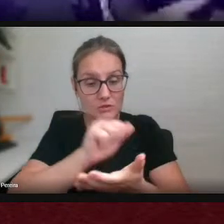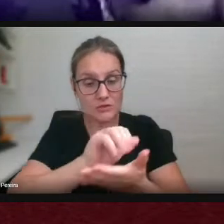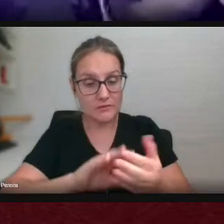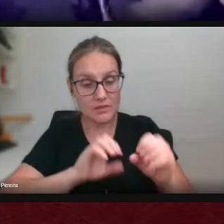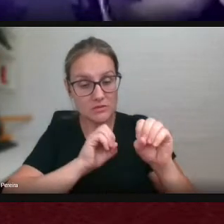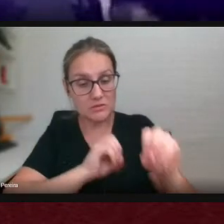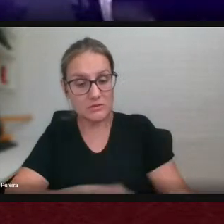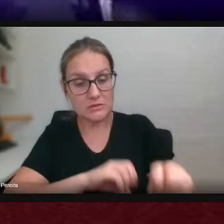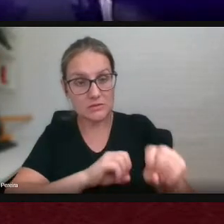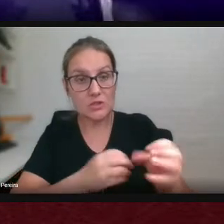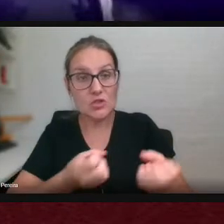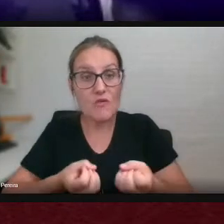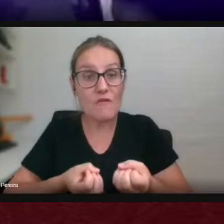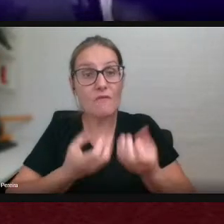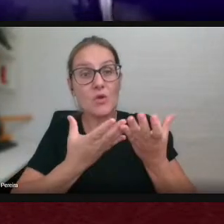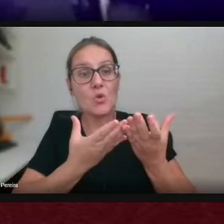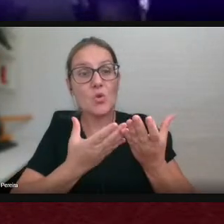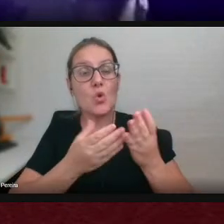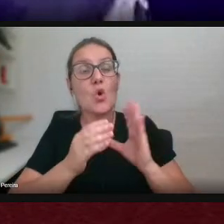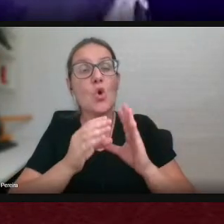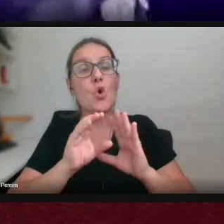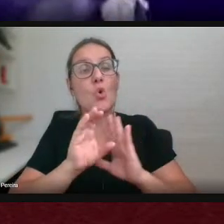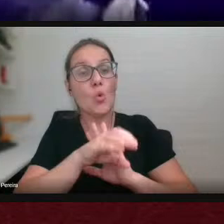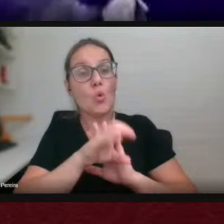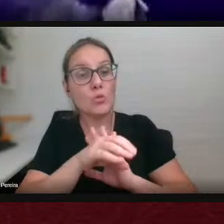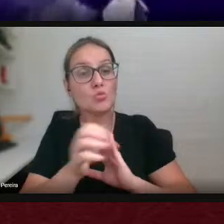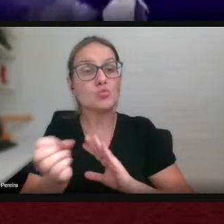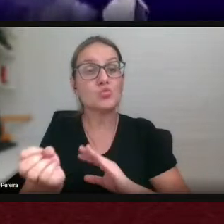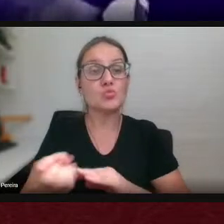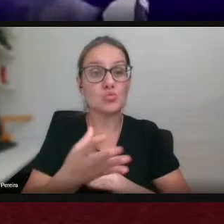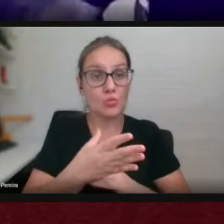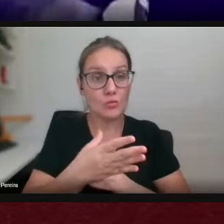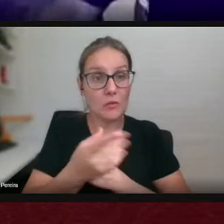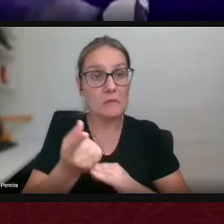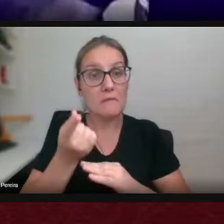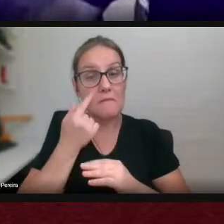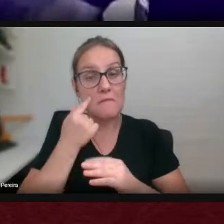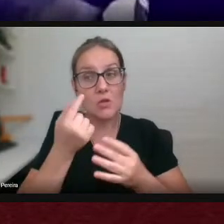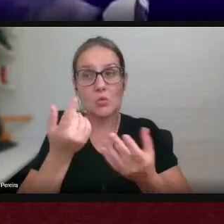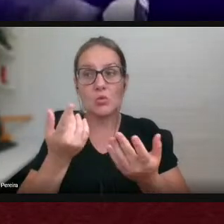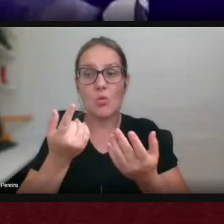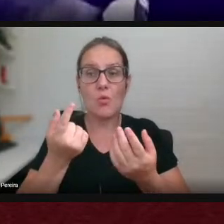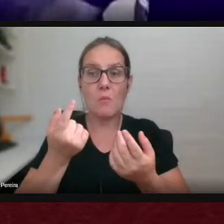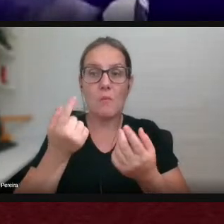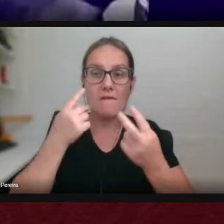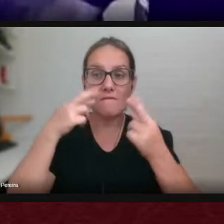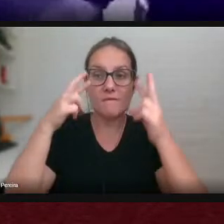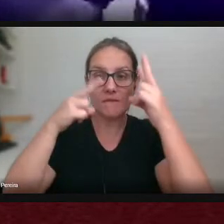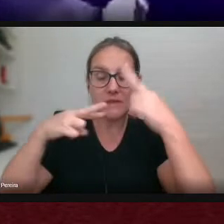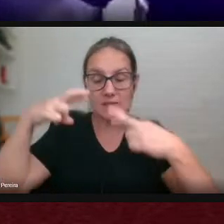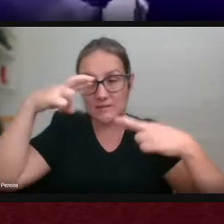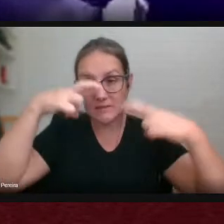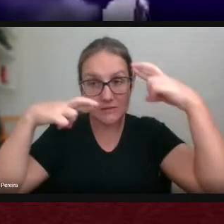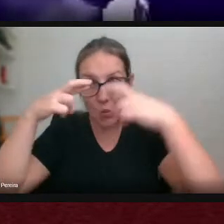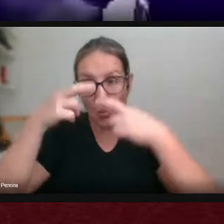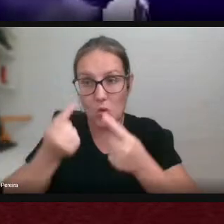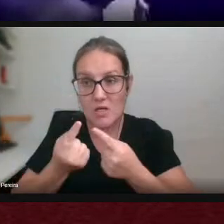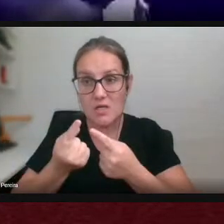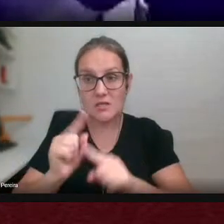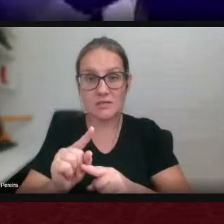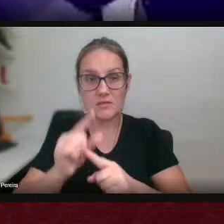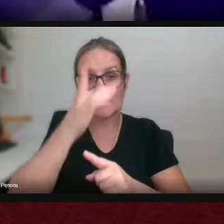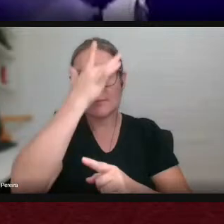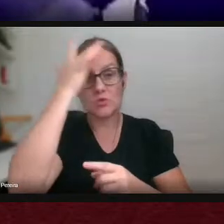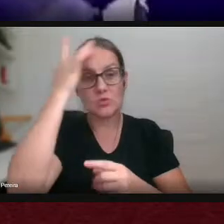de conteúdos inovadores verticalizados pelo olhar crítico de pesquisadores que se se dedicam a